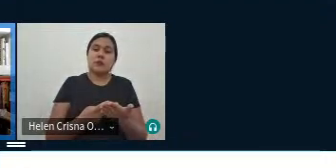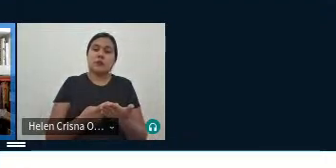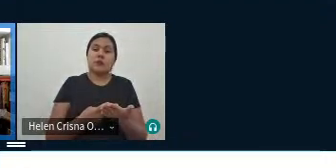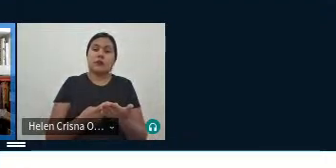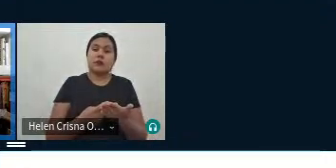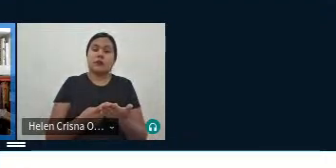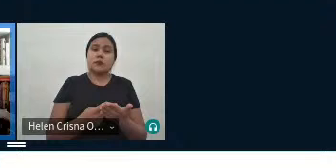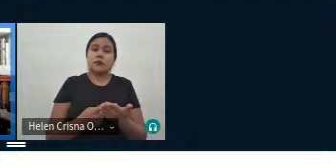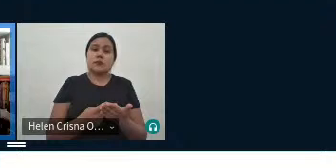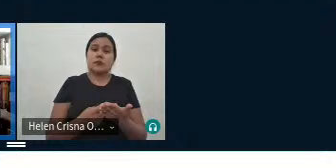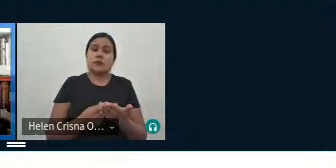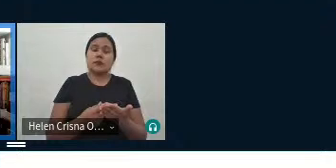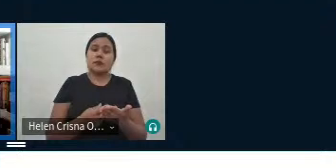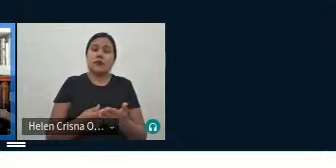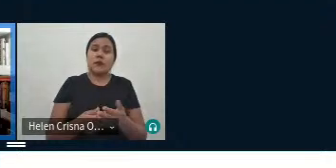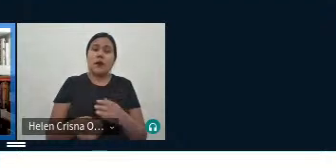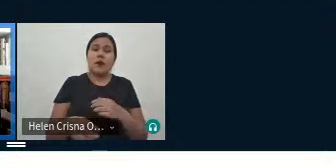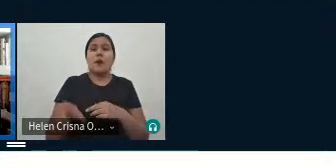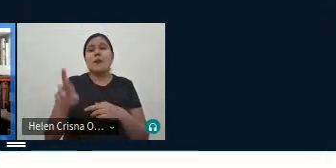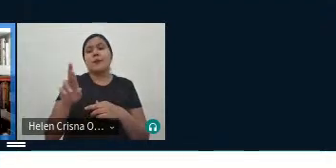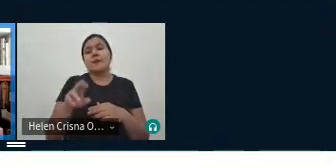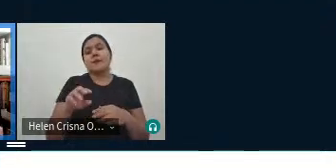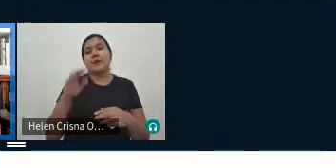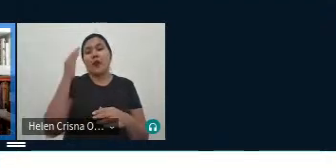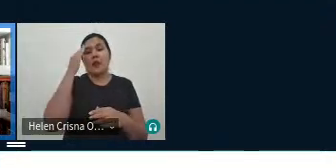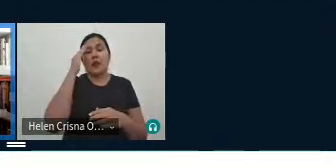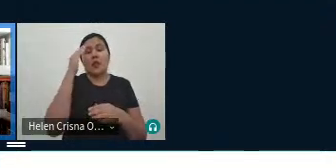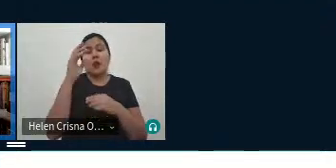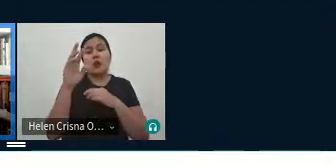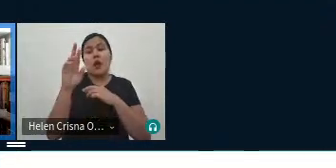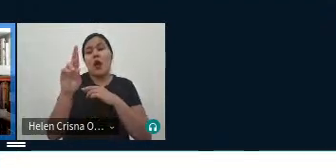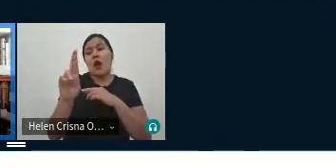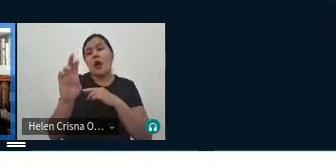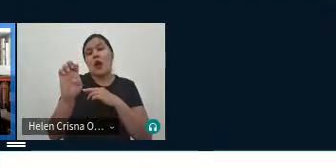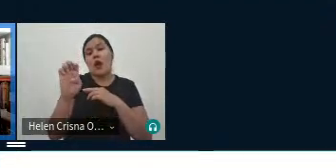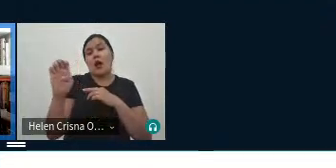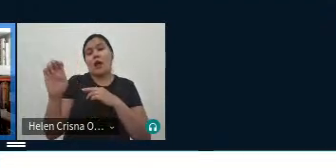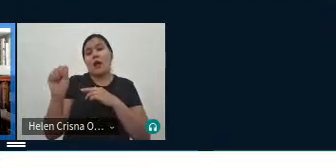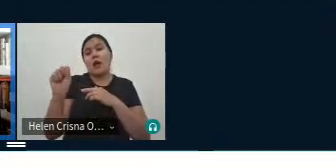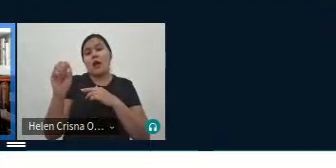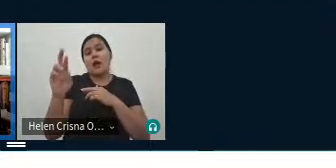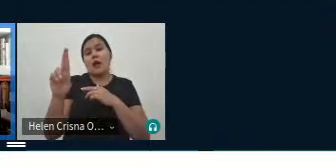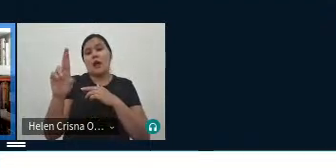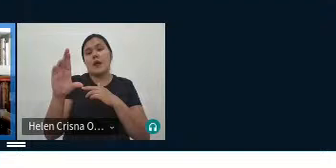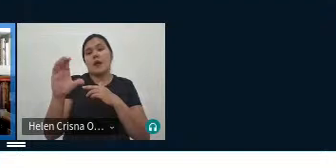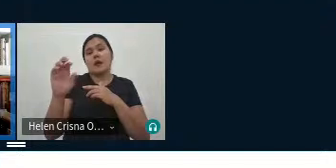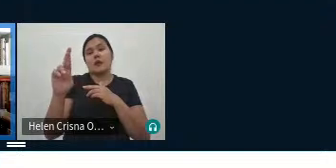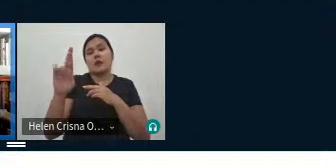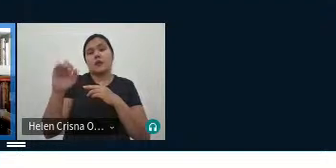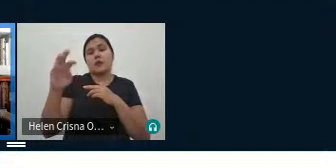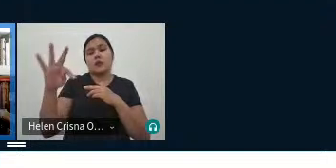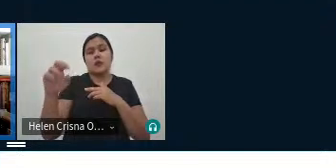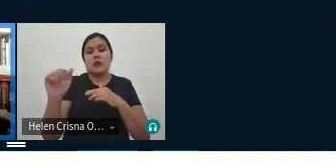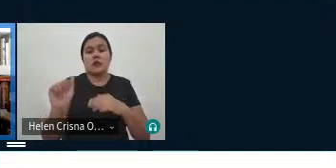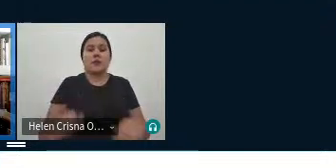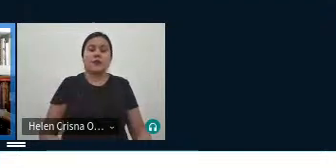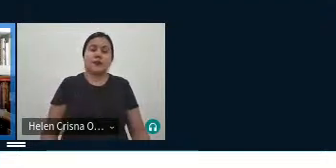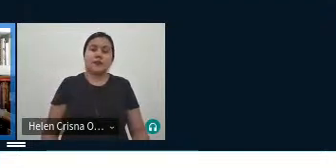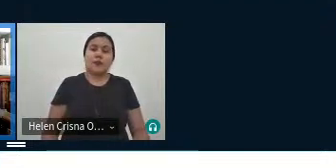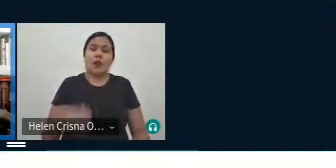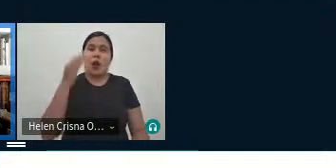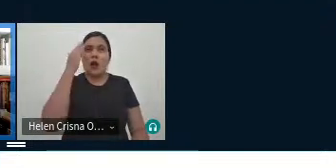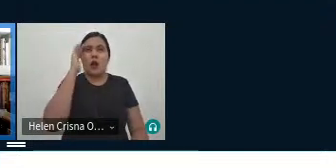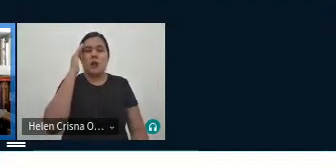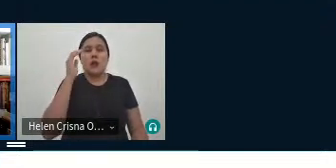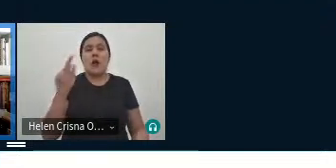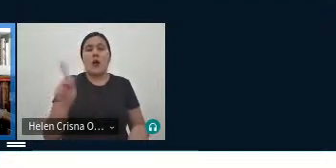que conferiu a tradução então a compreensão de reescrita né justamente por entender assim